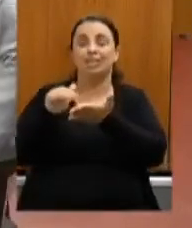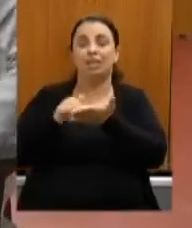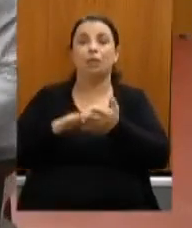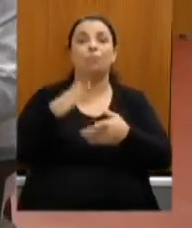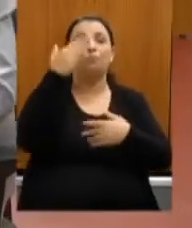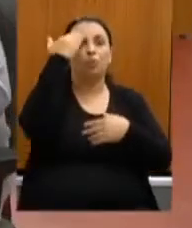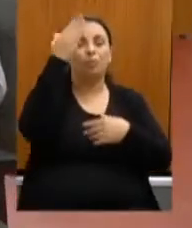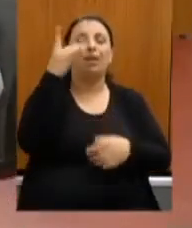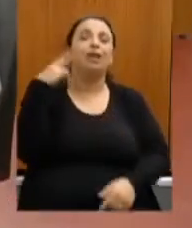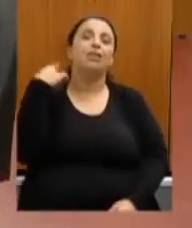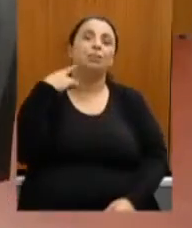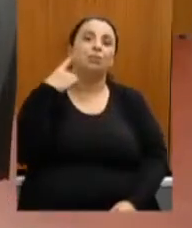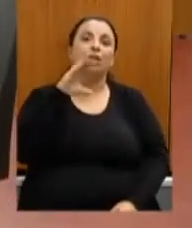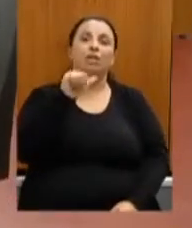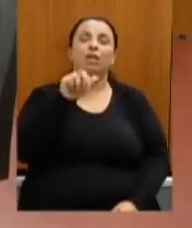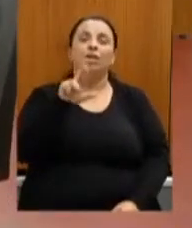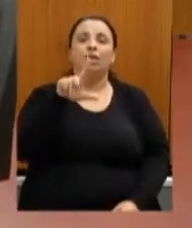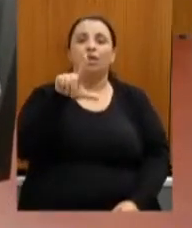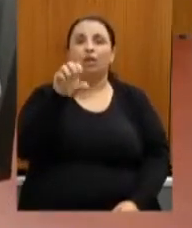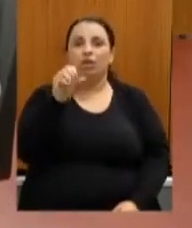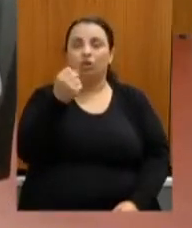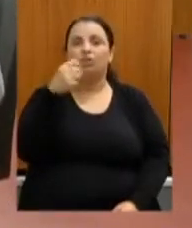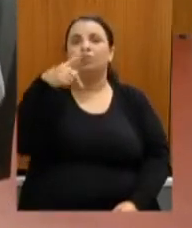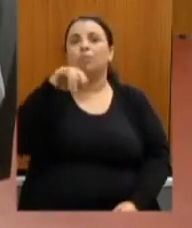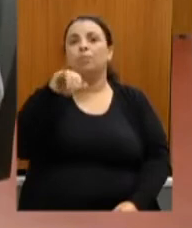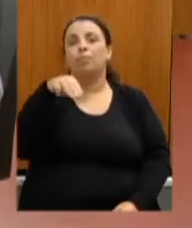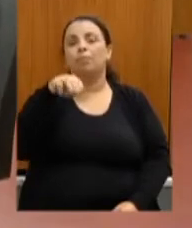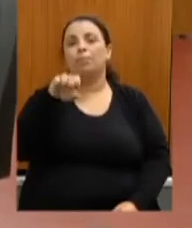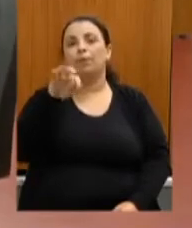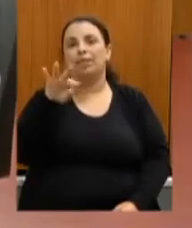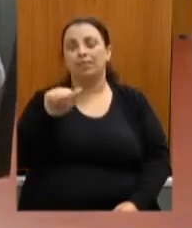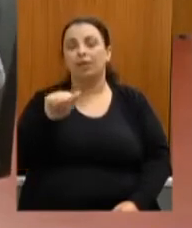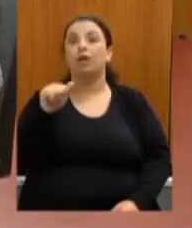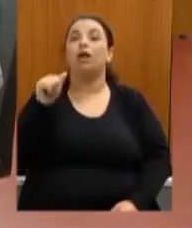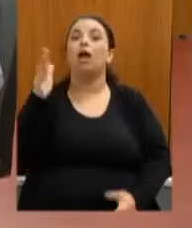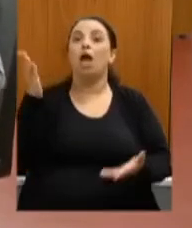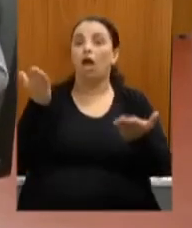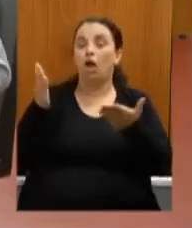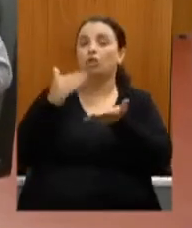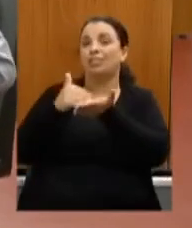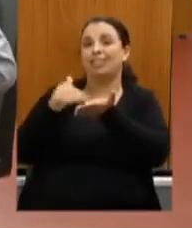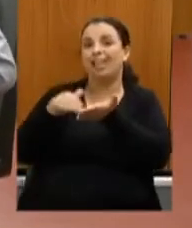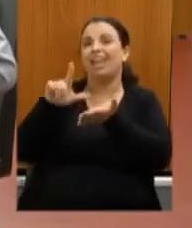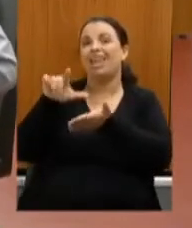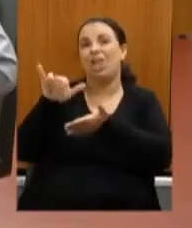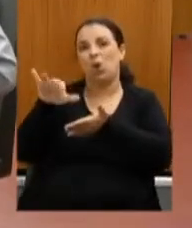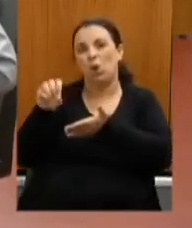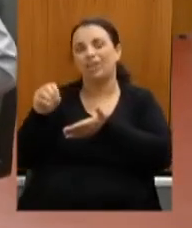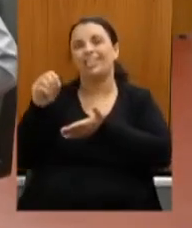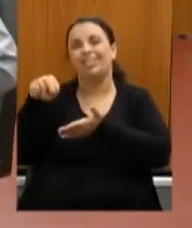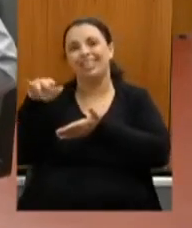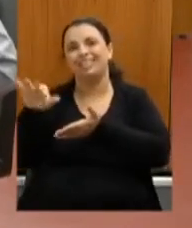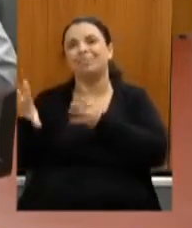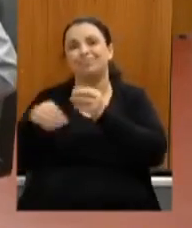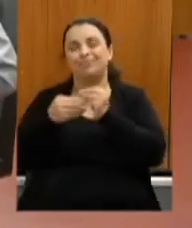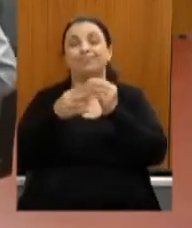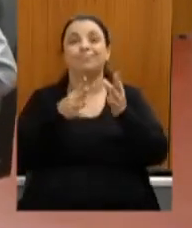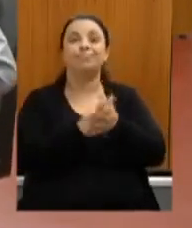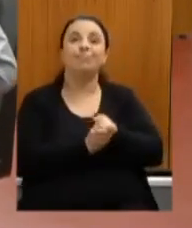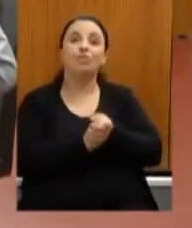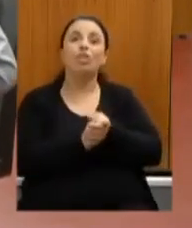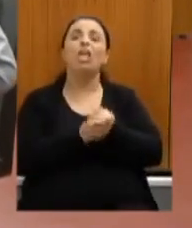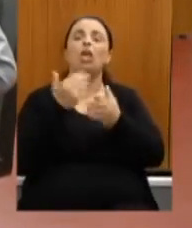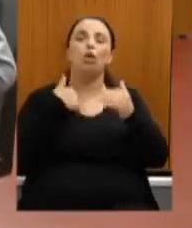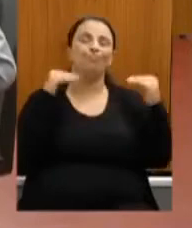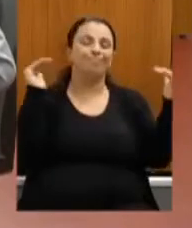Pimenta com a palavra o secretário Leônidas para suas considerações deputado eu concordo com tudo tudo tudo absolutamente tudo que o senhor